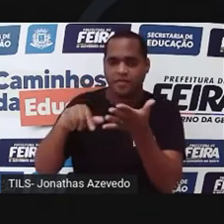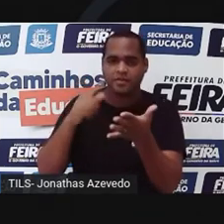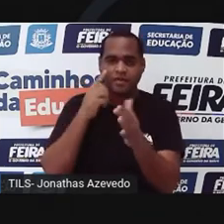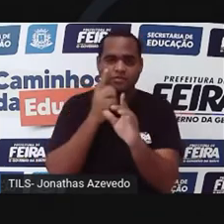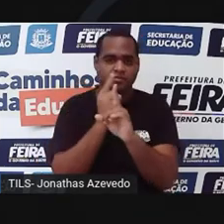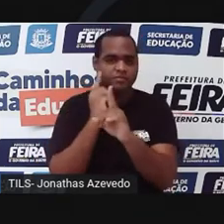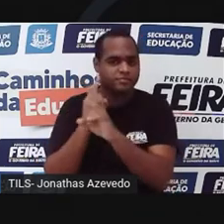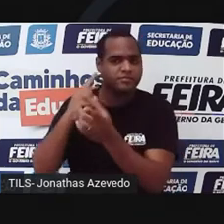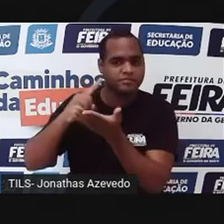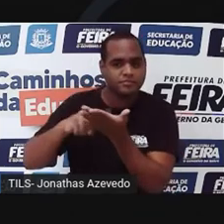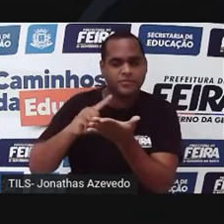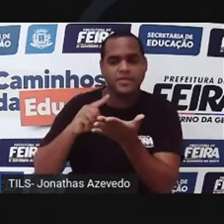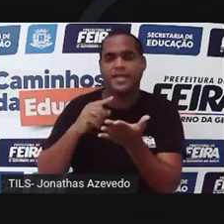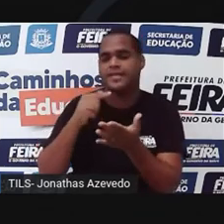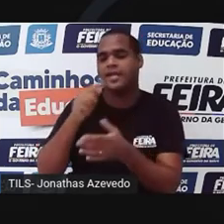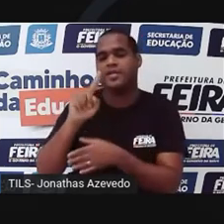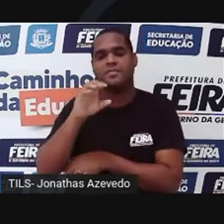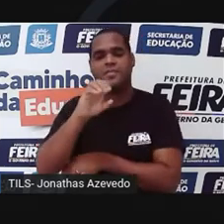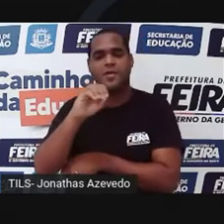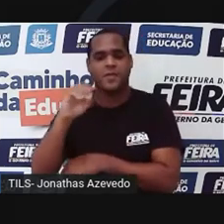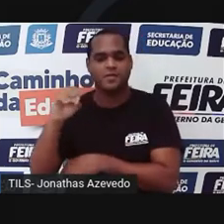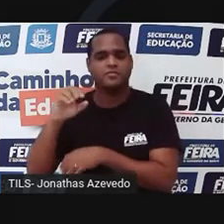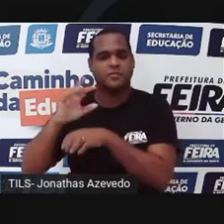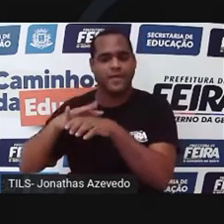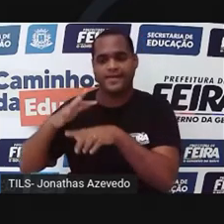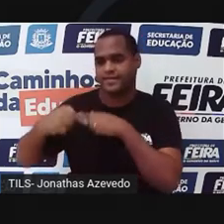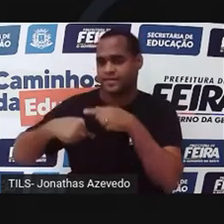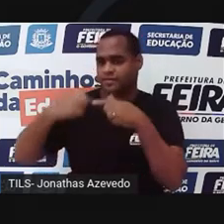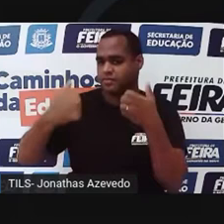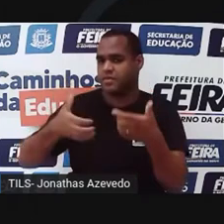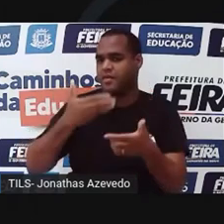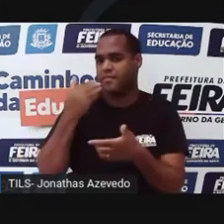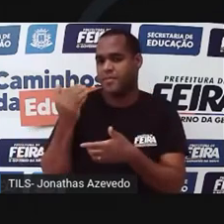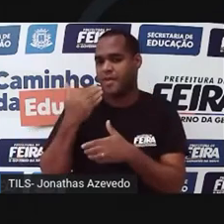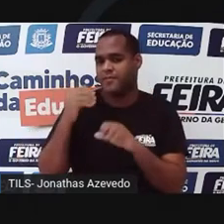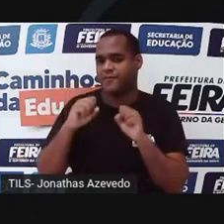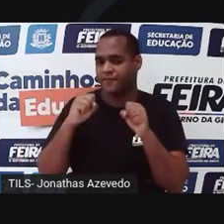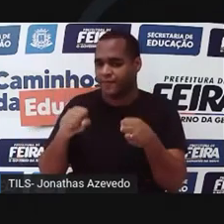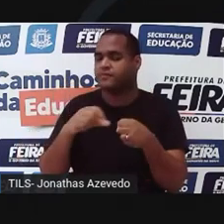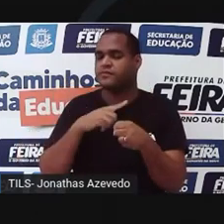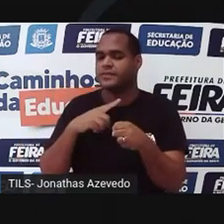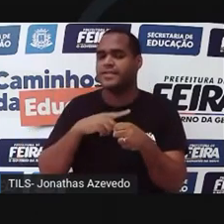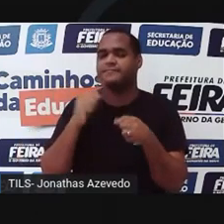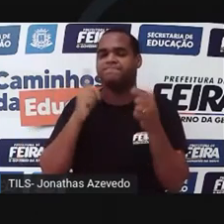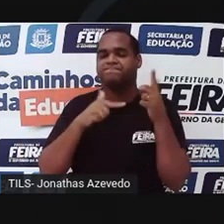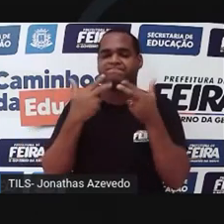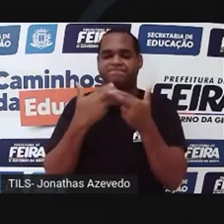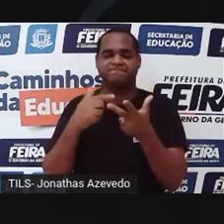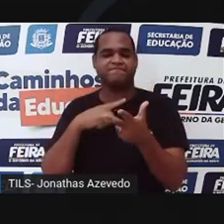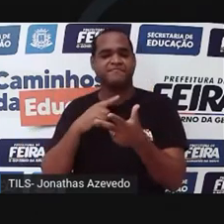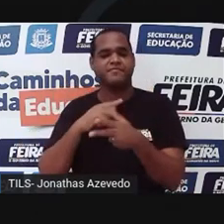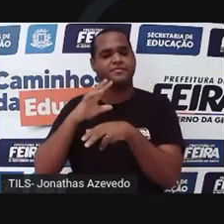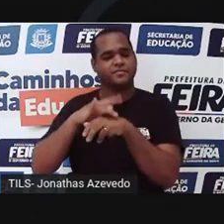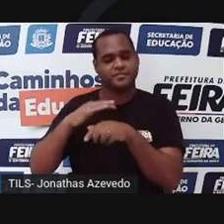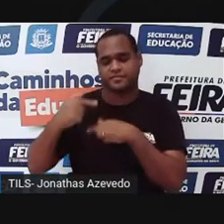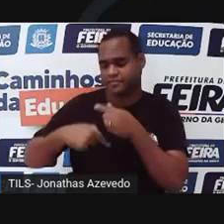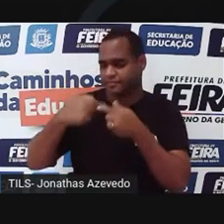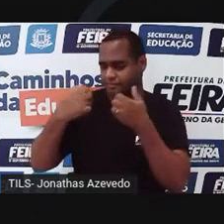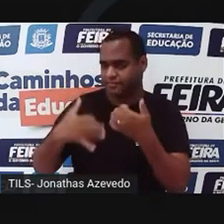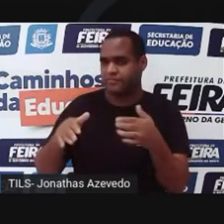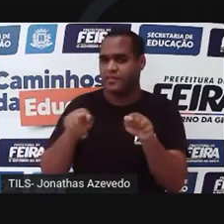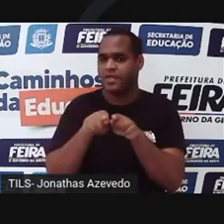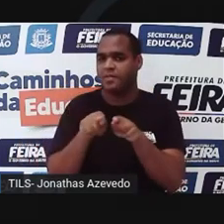origem de 7 mil doenças genéticas. Houve uma melhora gigantesca no diagnóstico de doenças genéticas e na